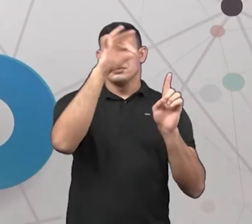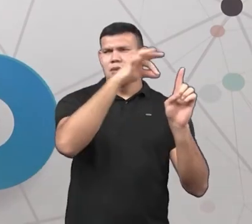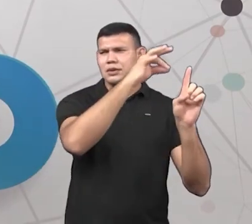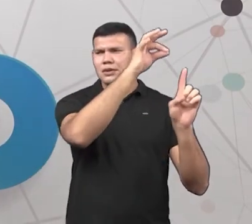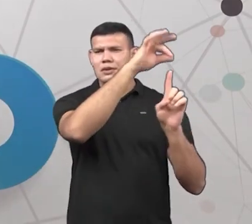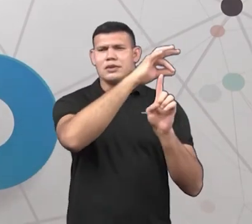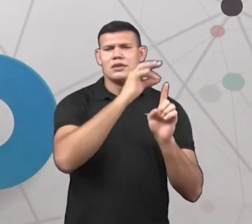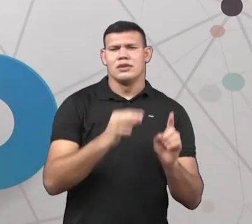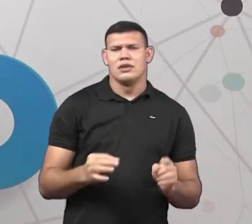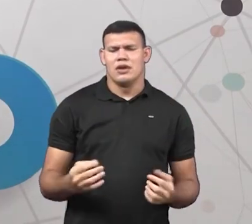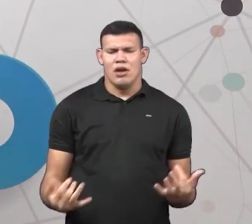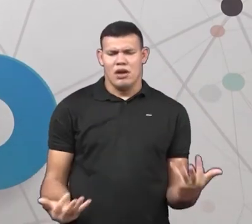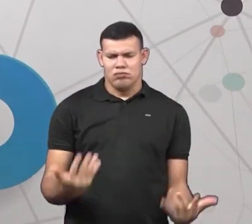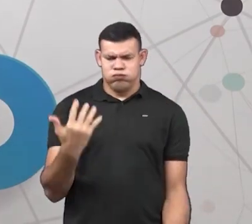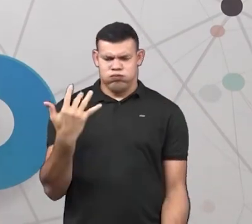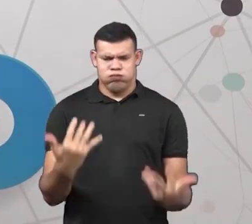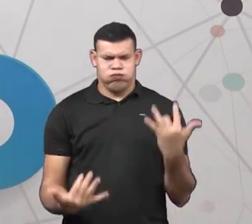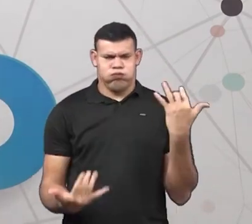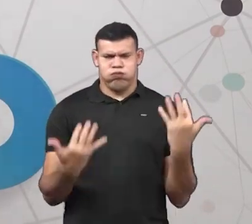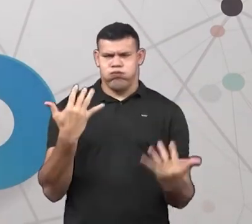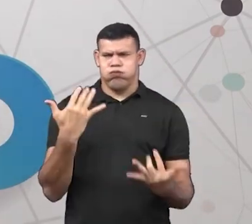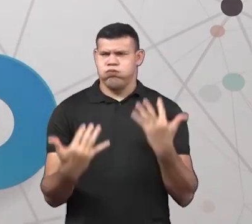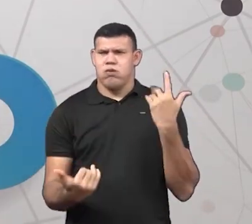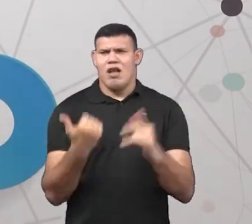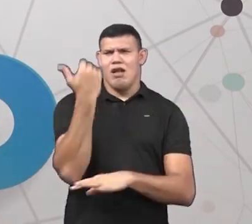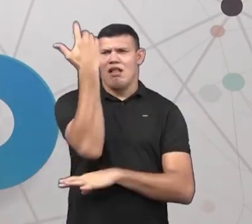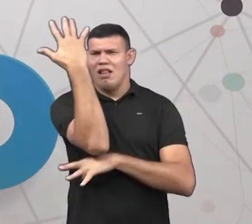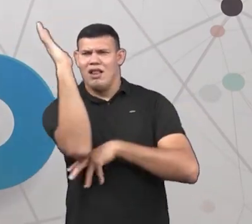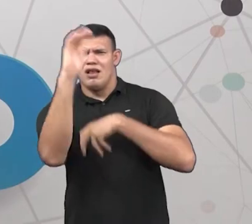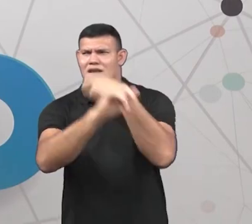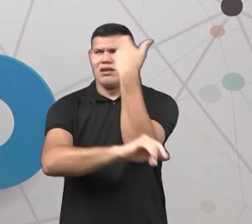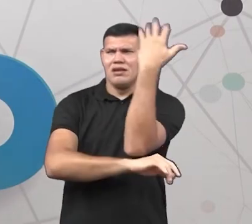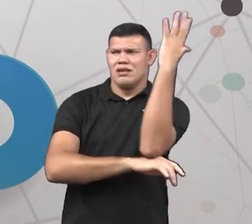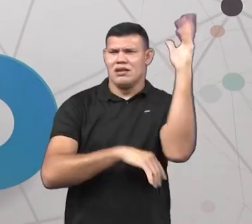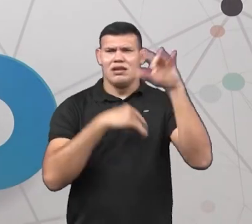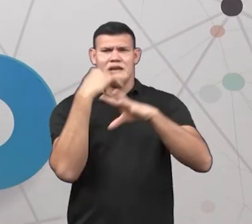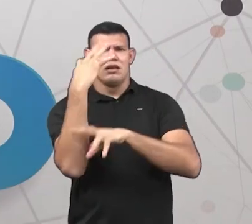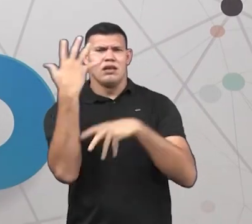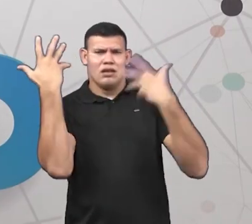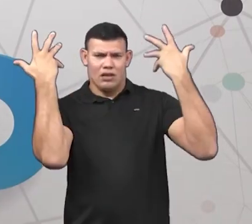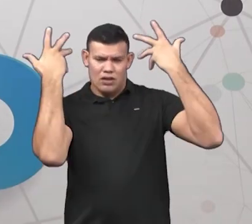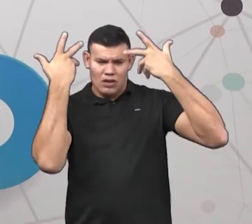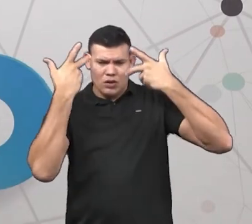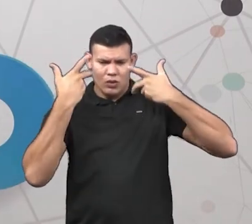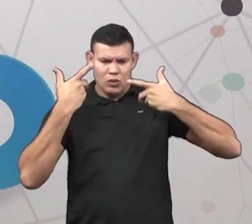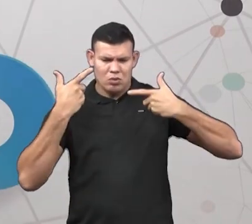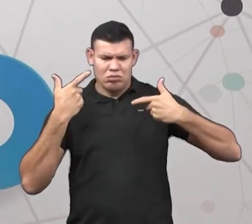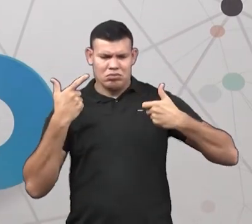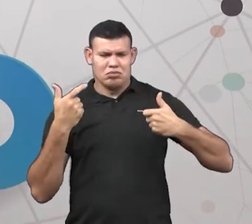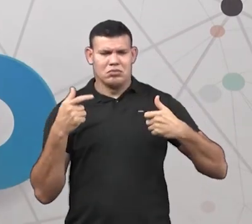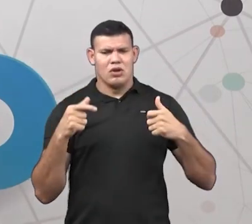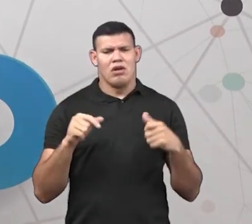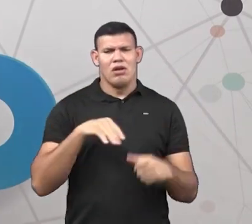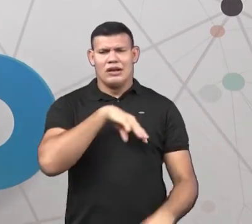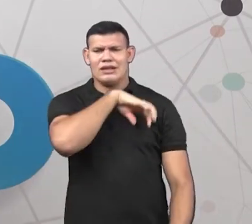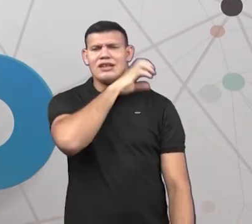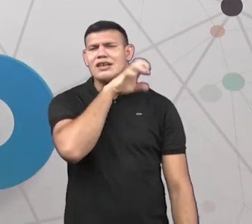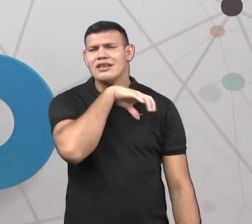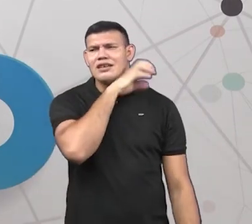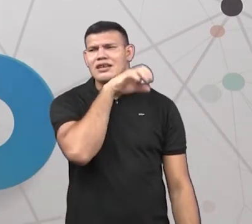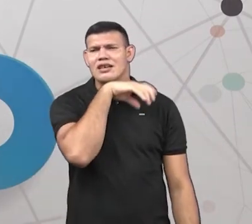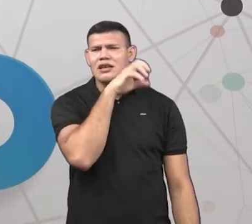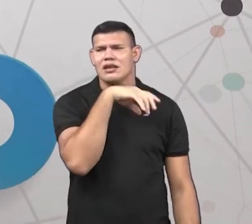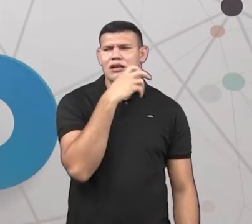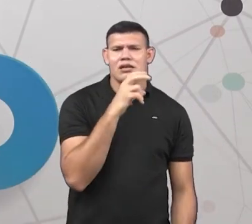incêndio enorme. E o leão, os bichos, olharam pro beija-flor. E o beija-flor levava no biquinho dele um pouco de água. Ele ia lá,